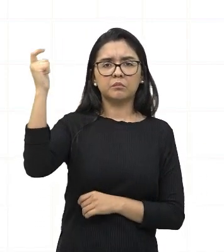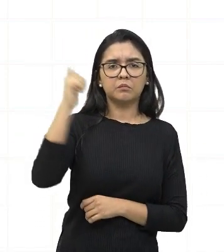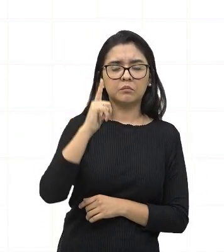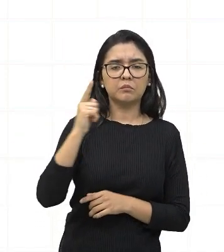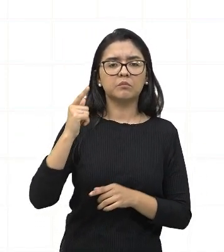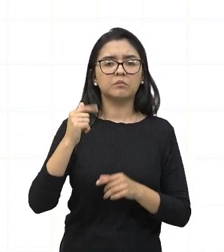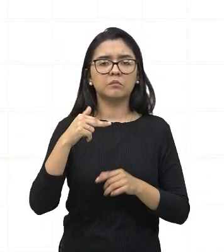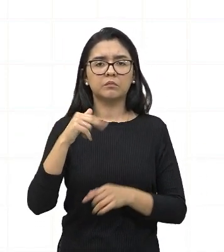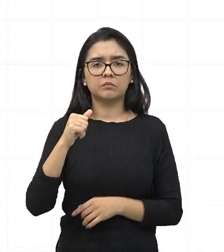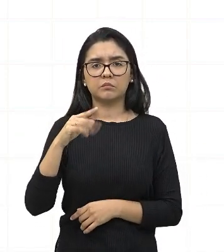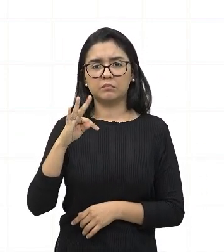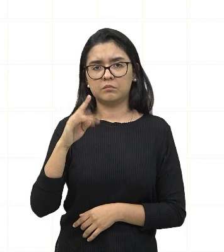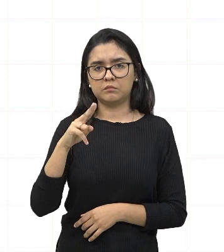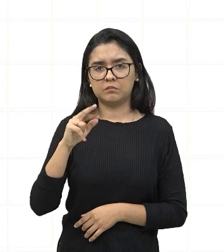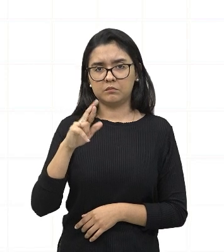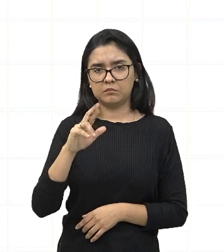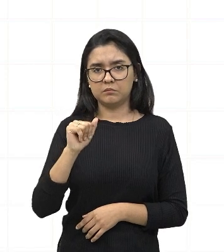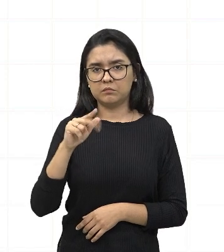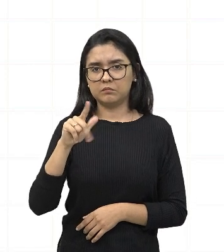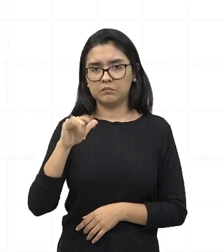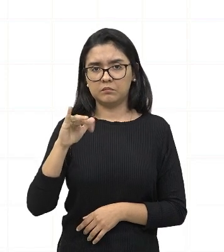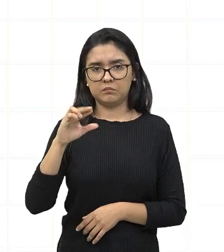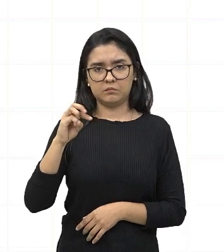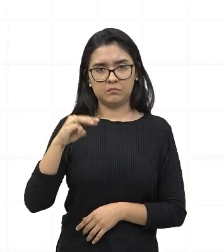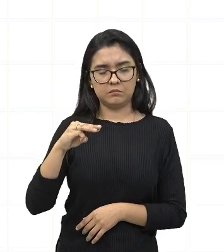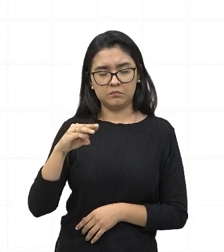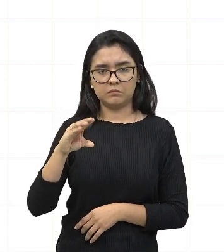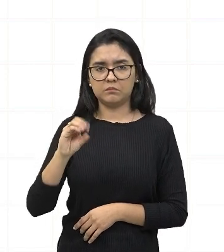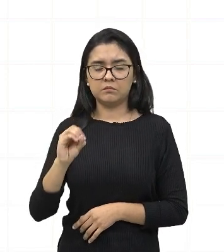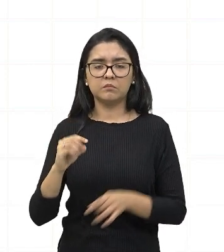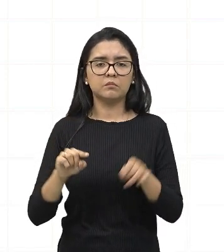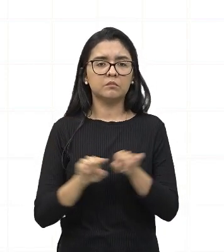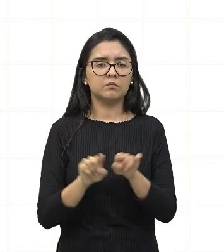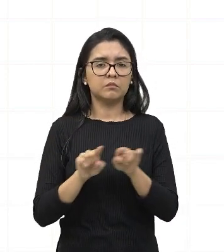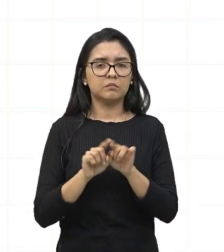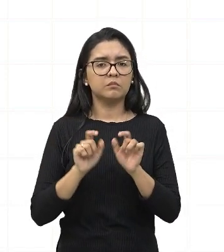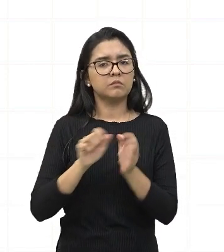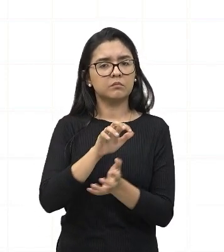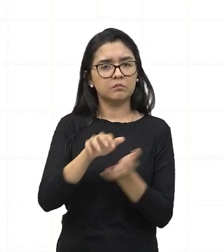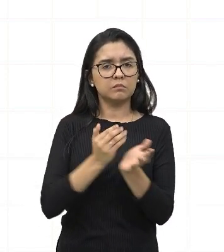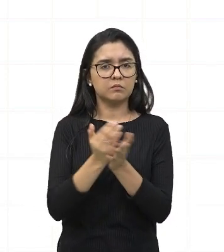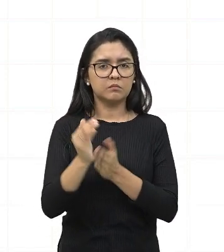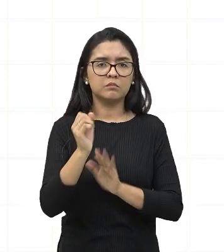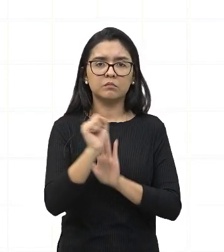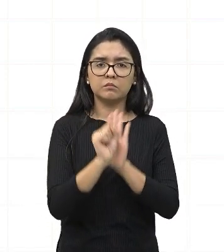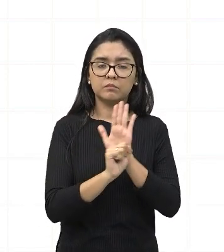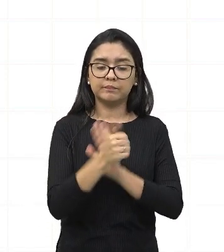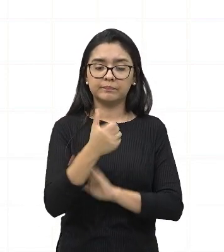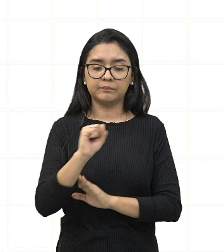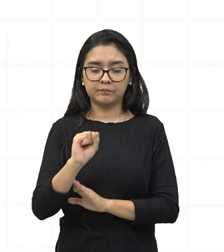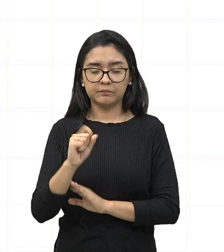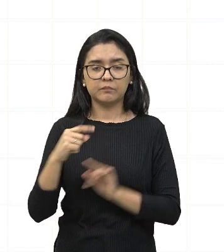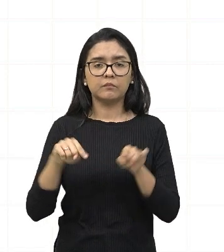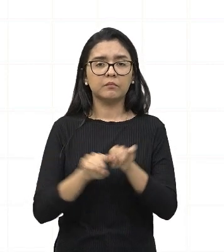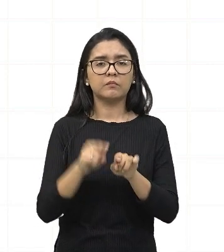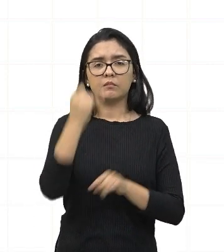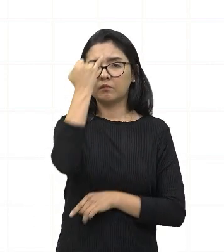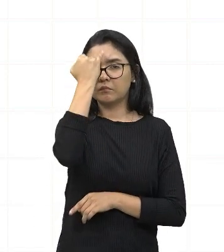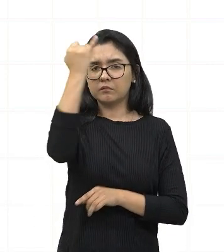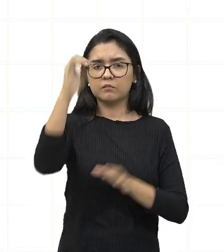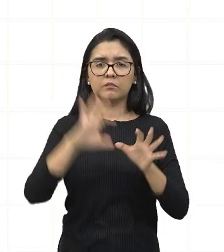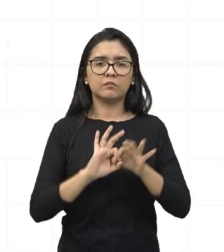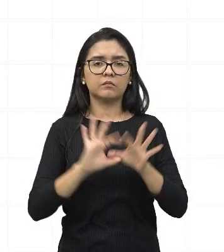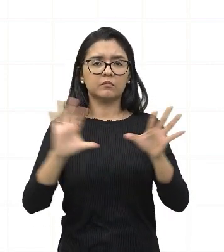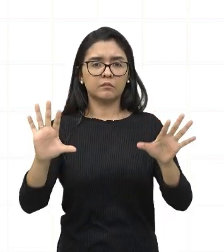do naturalismo e a partir das revoluções que se iniciaram também ali no século XVIII. As ideias de liberdade e